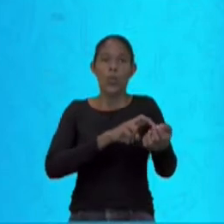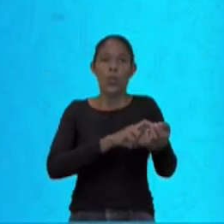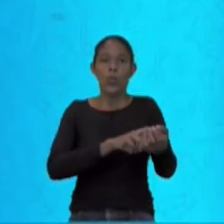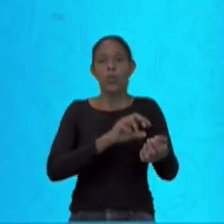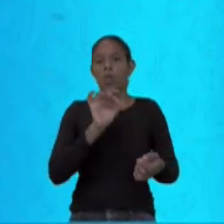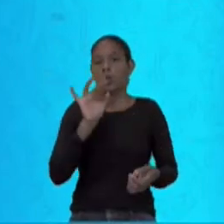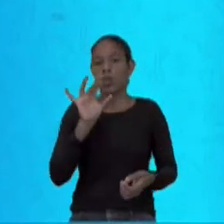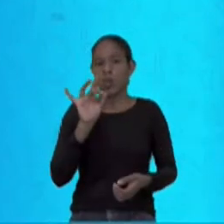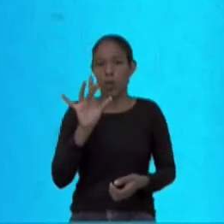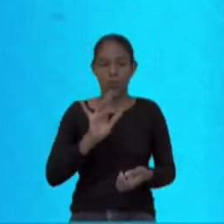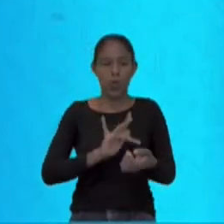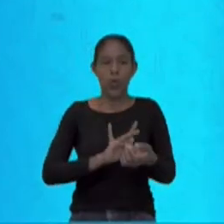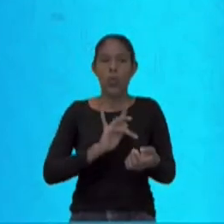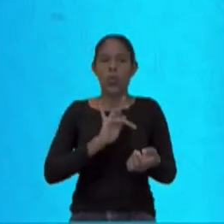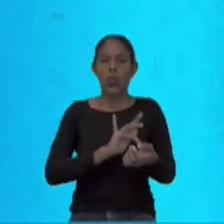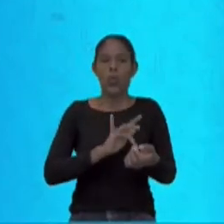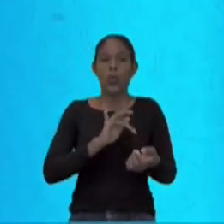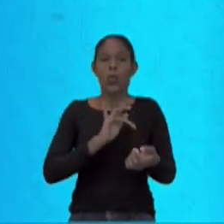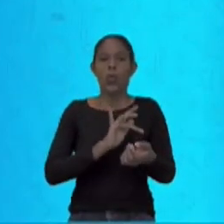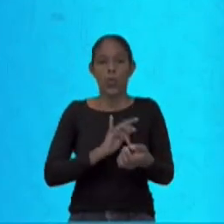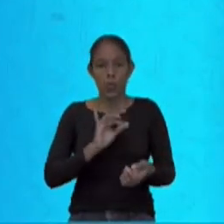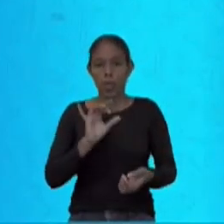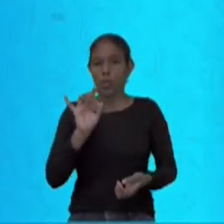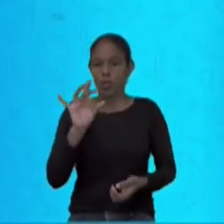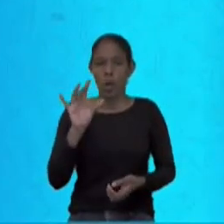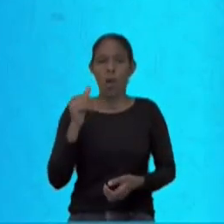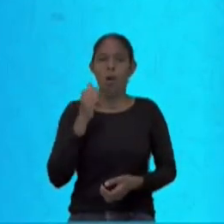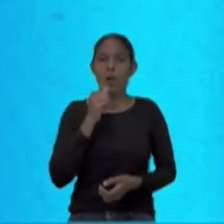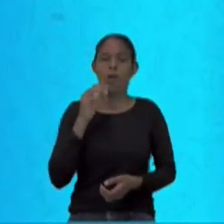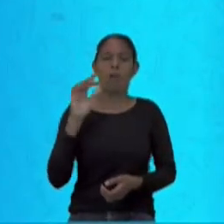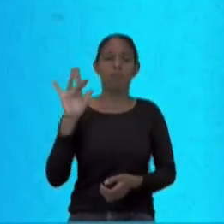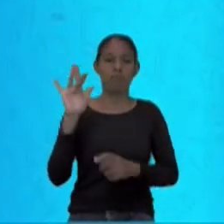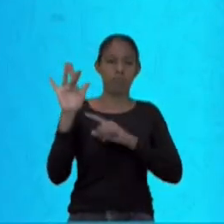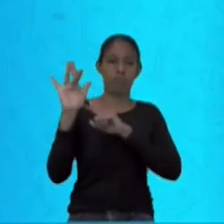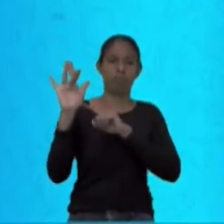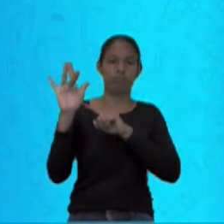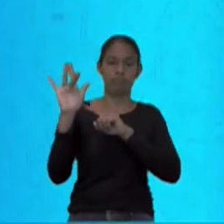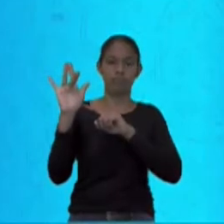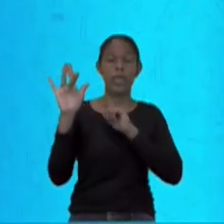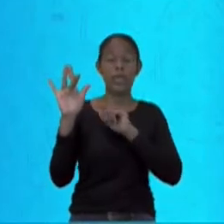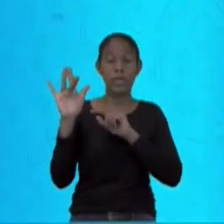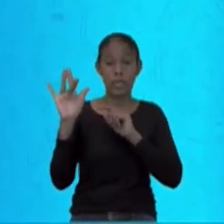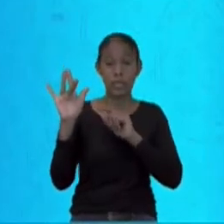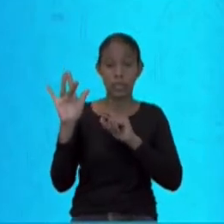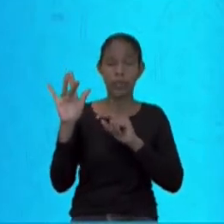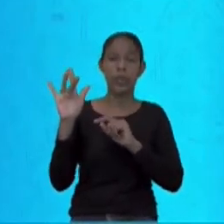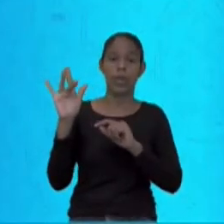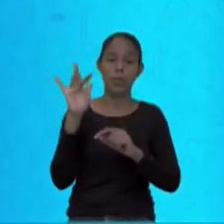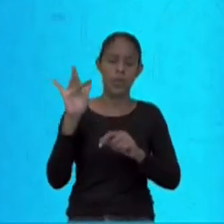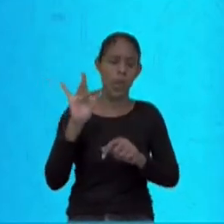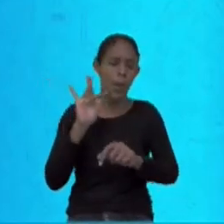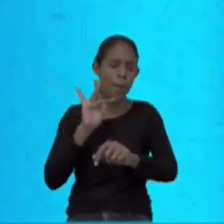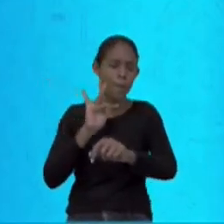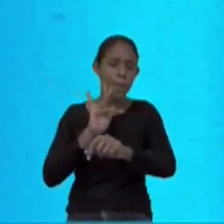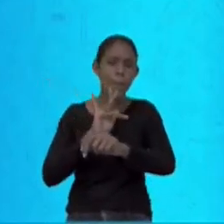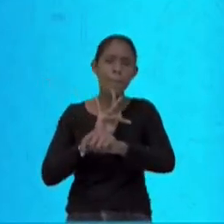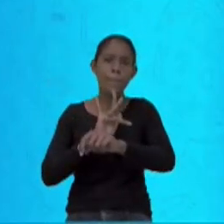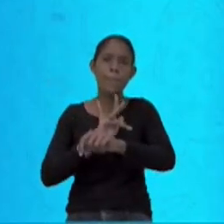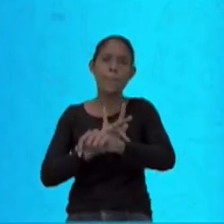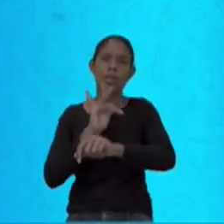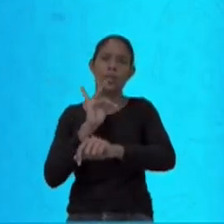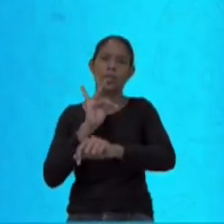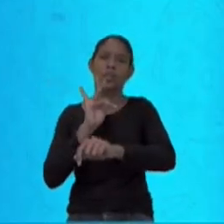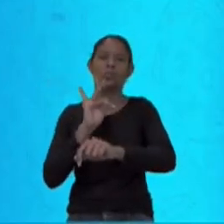sofremos com o mosquito, e se logo depois uma pessoa se infectar com o vírus da dengue, chikungunya ou zika,